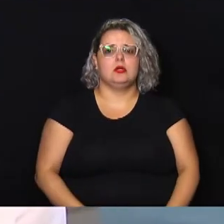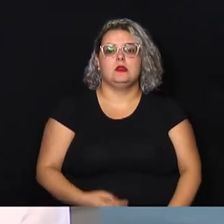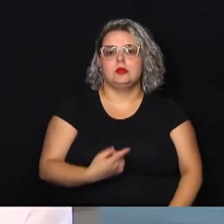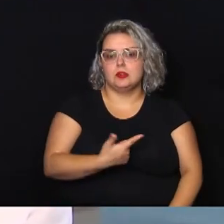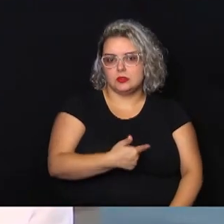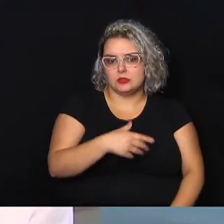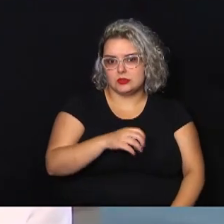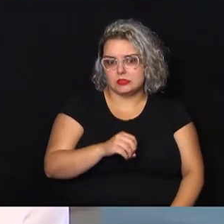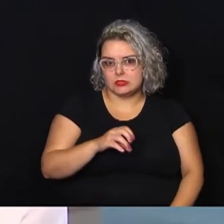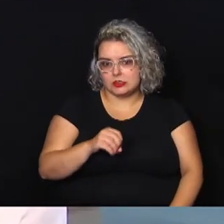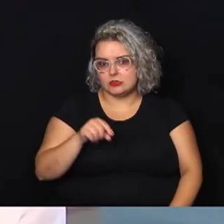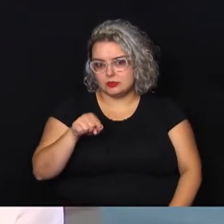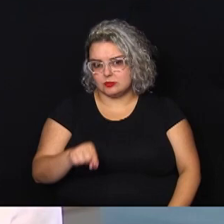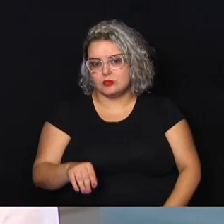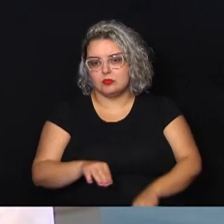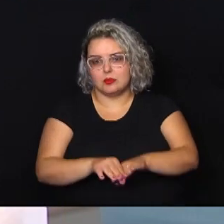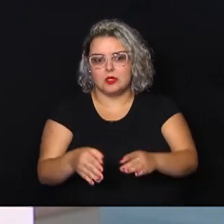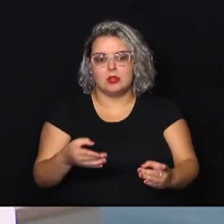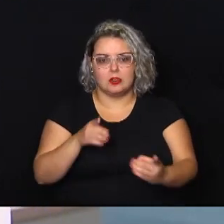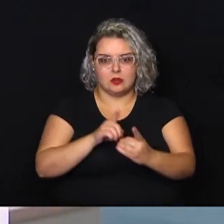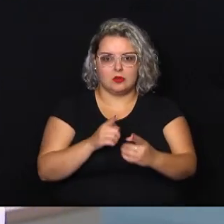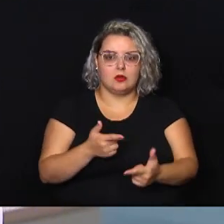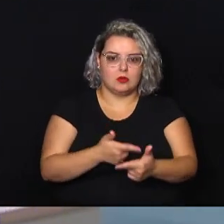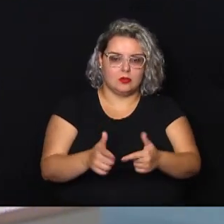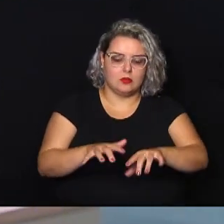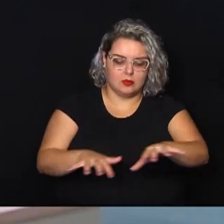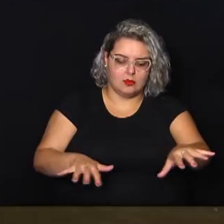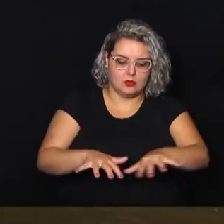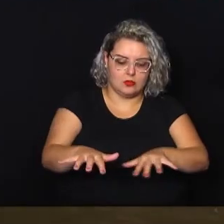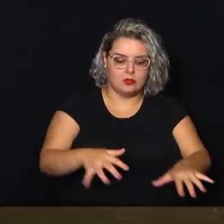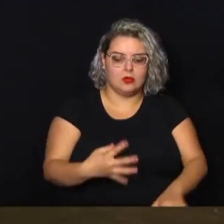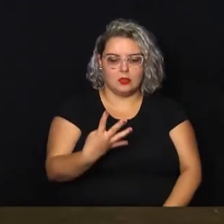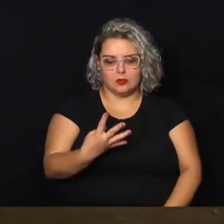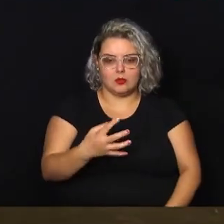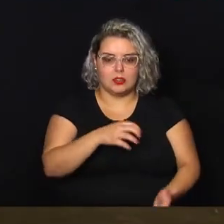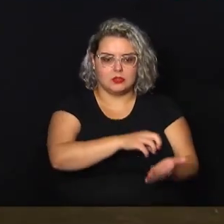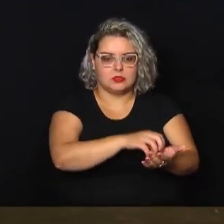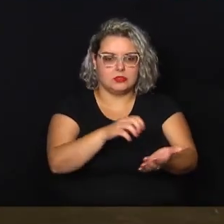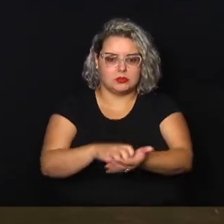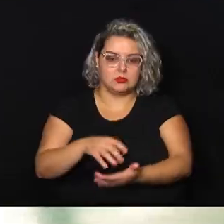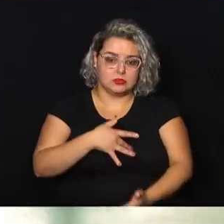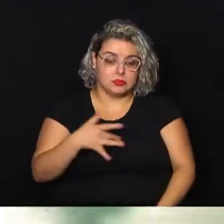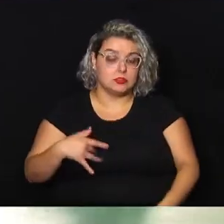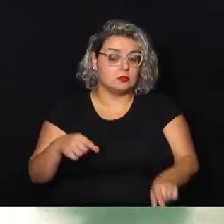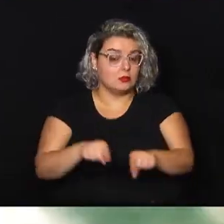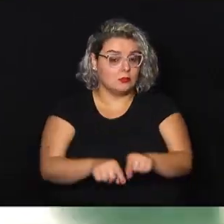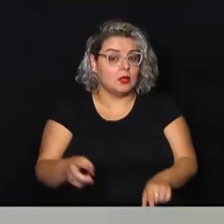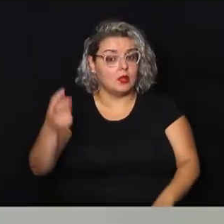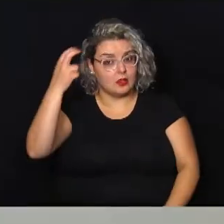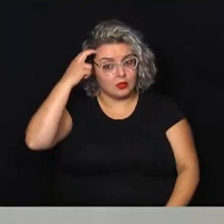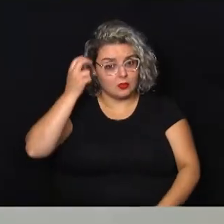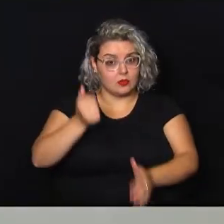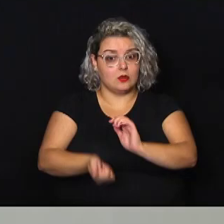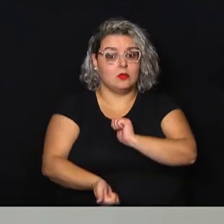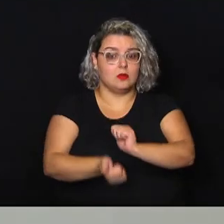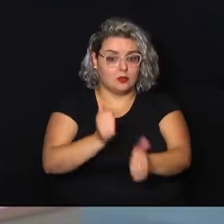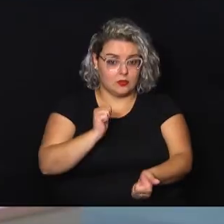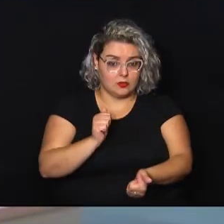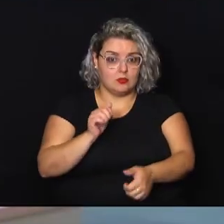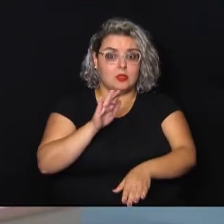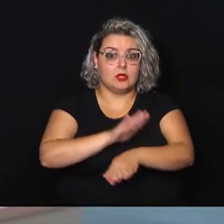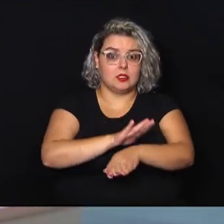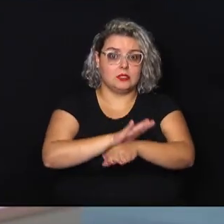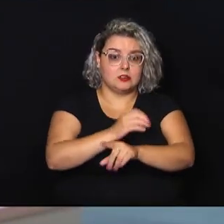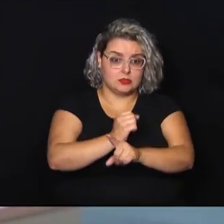Evidentemente, que esses valores são divididos em quatro centros de saúde. Não ficaram de fora cultura, esporte e assistência social,